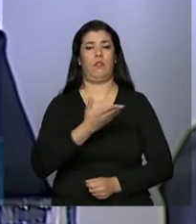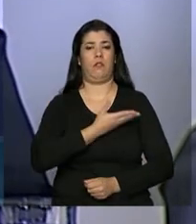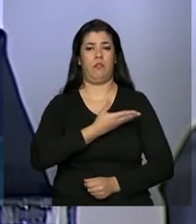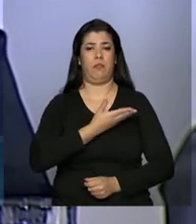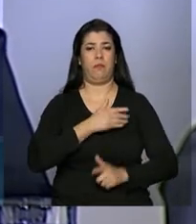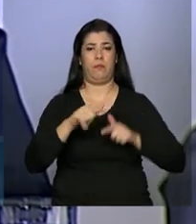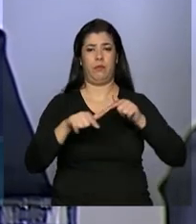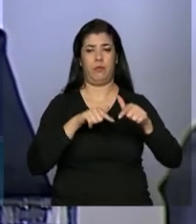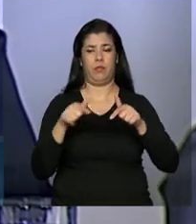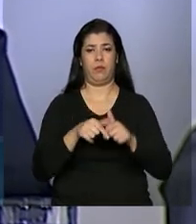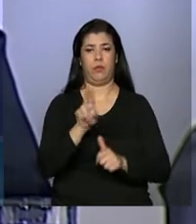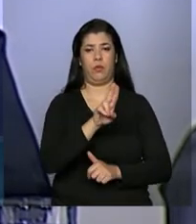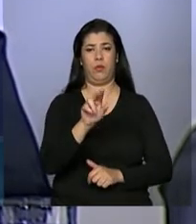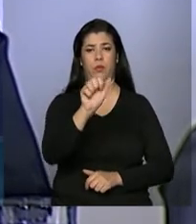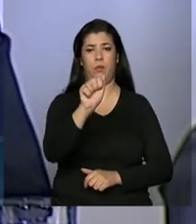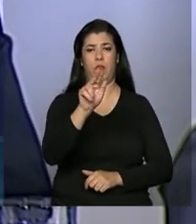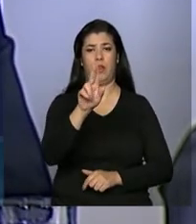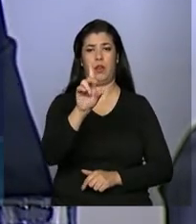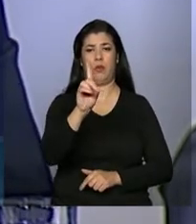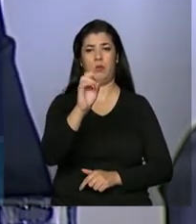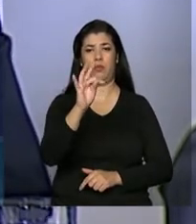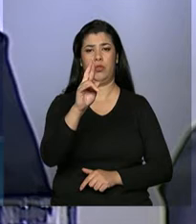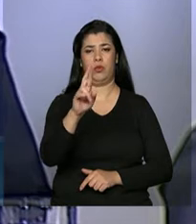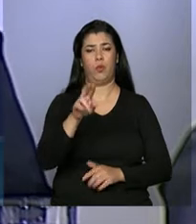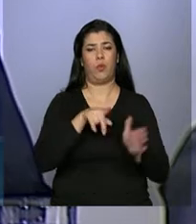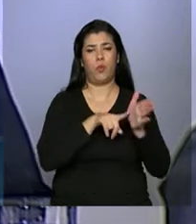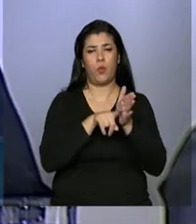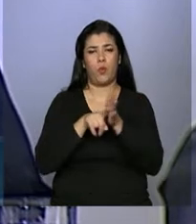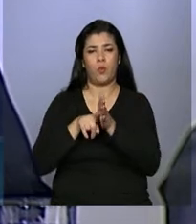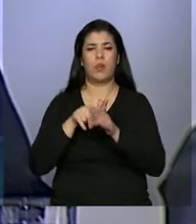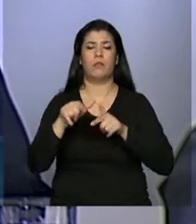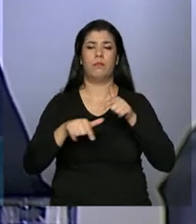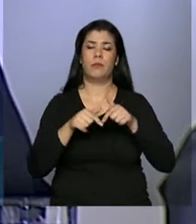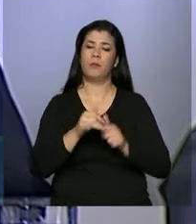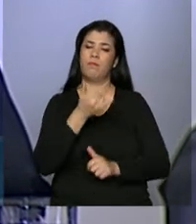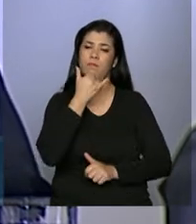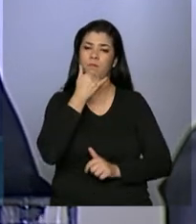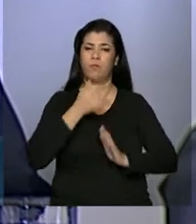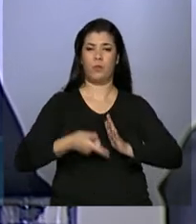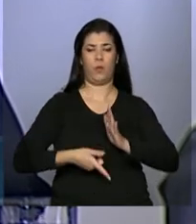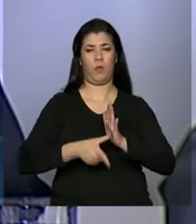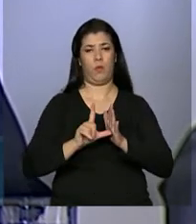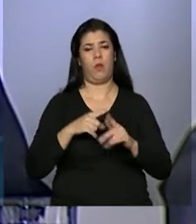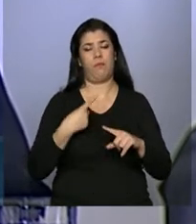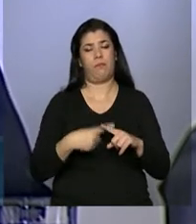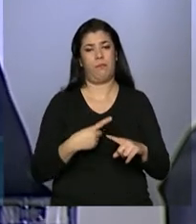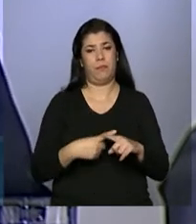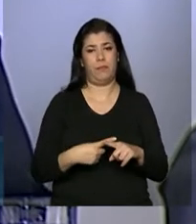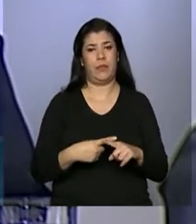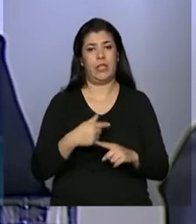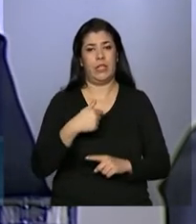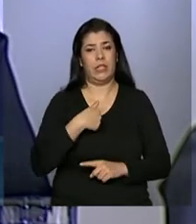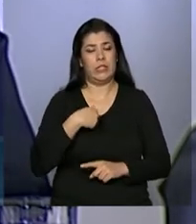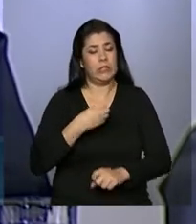auditores fiscais do trabalho. Peço desculpas antecipadas, antecipadas, porque estou muito emocionada.